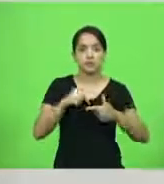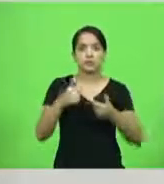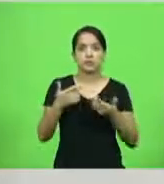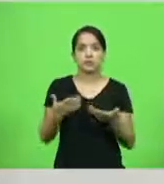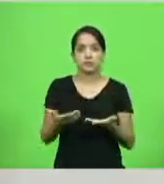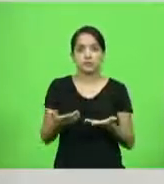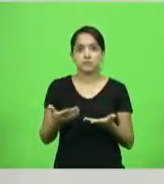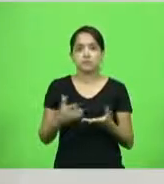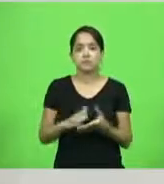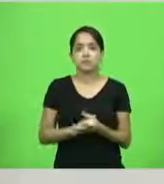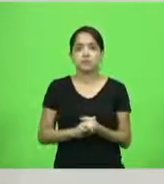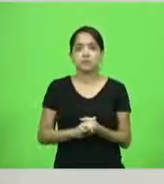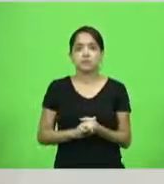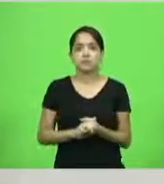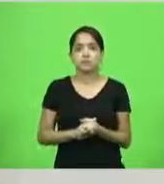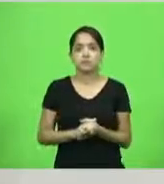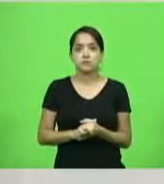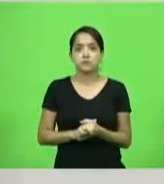trabalham.